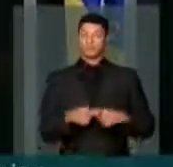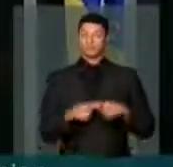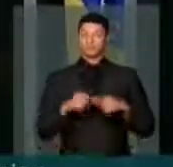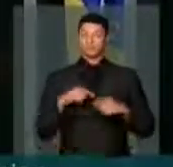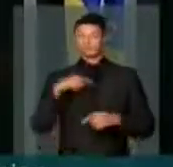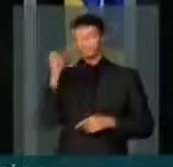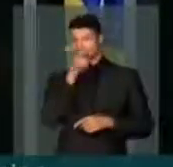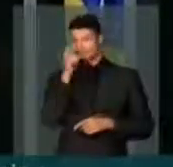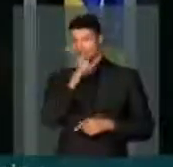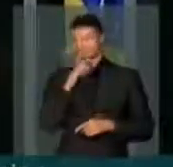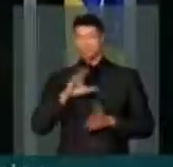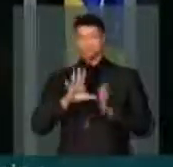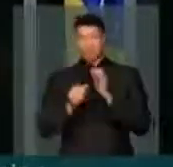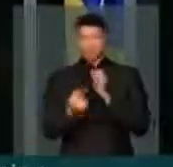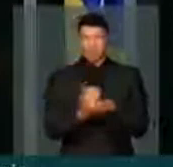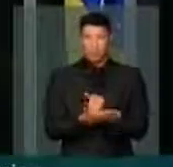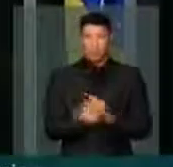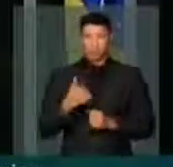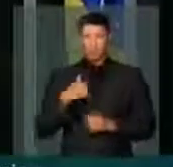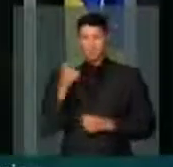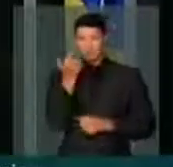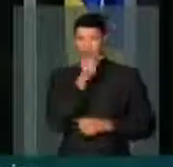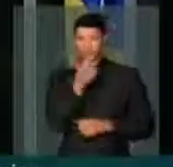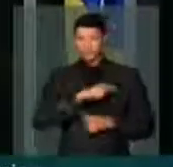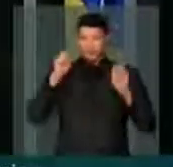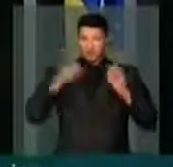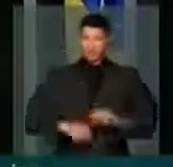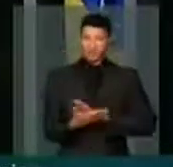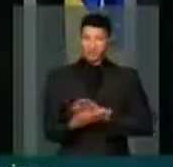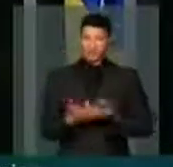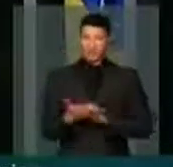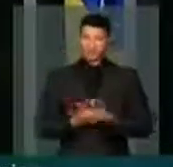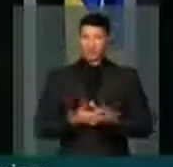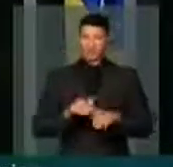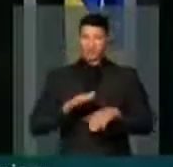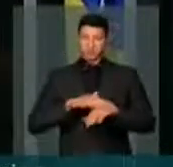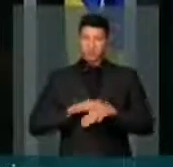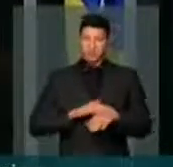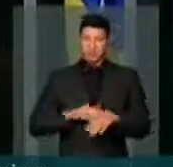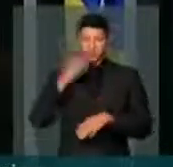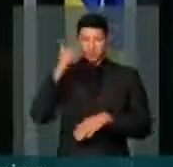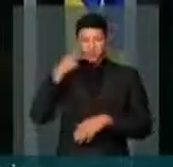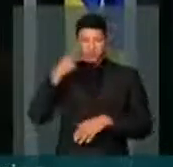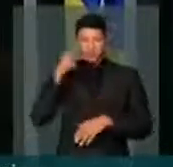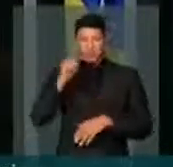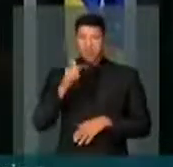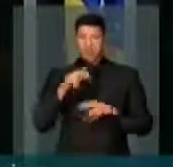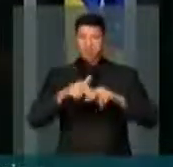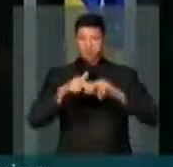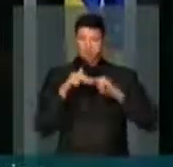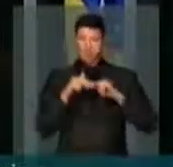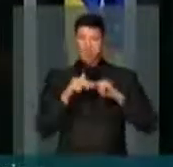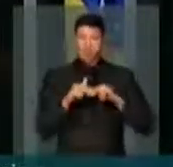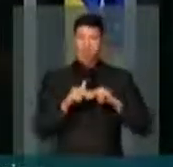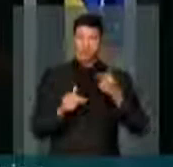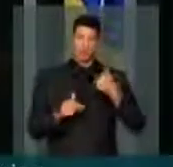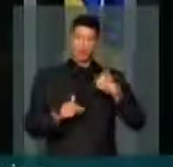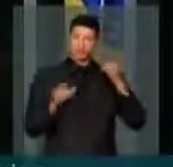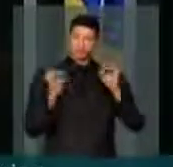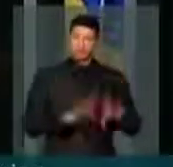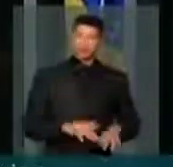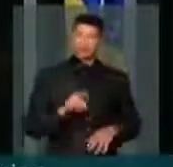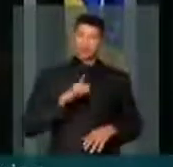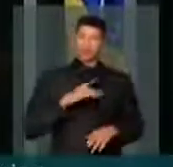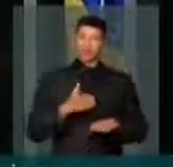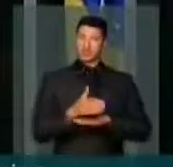mito, eu sou corrupto, eu não tenho capacidade de convencer os parlamentares e por isso eu não deixo